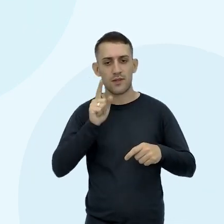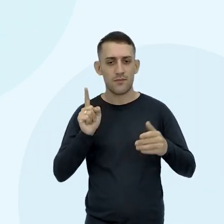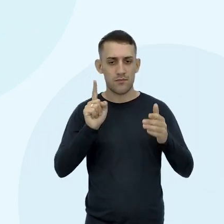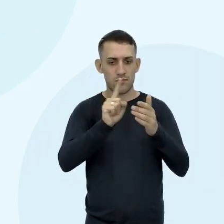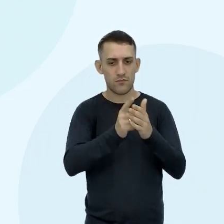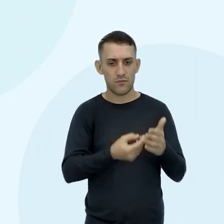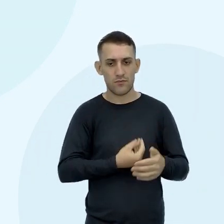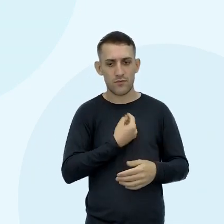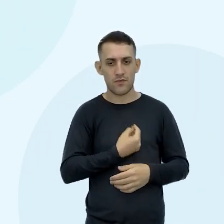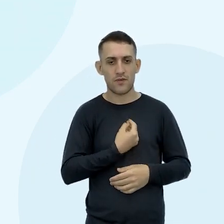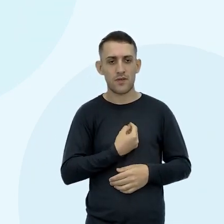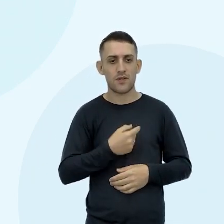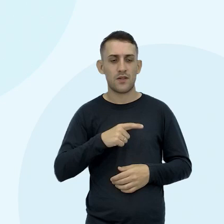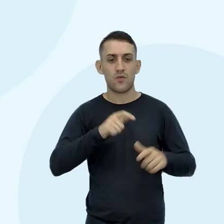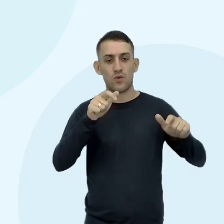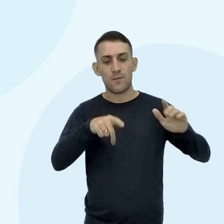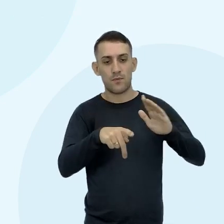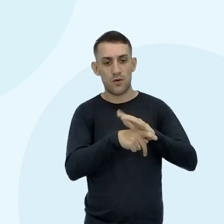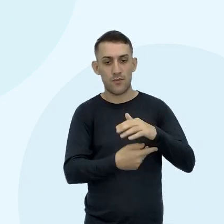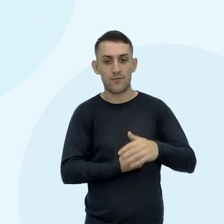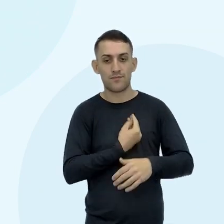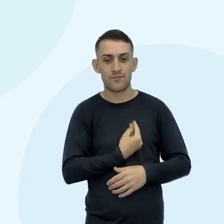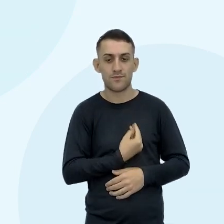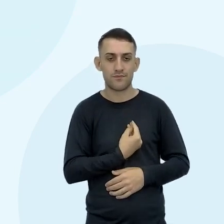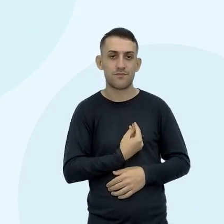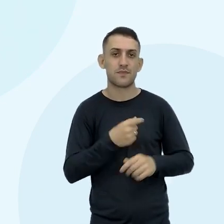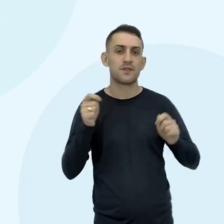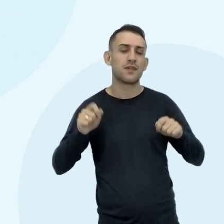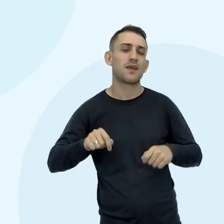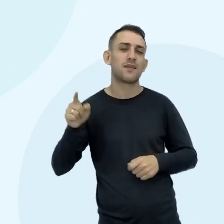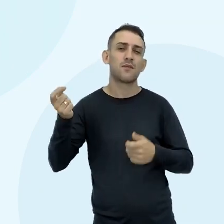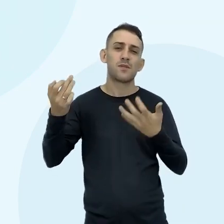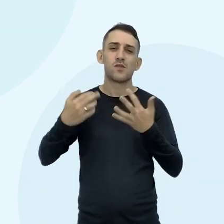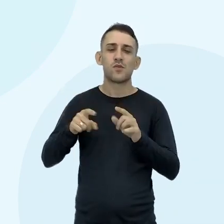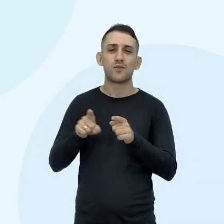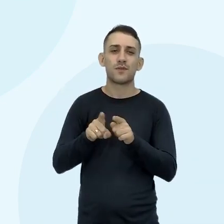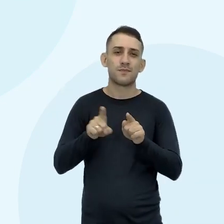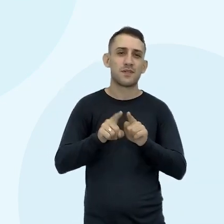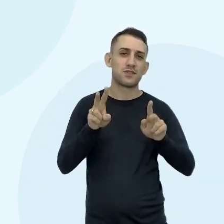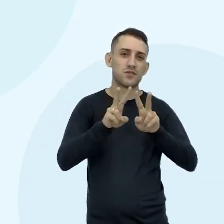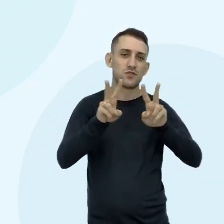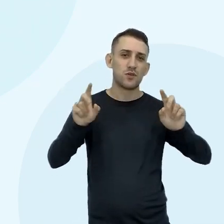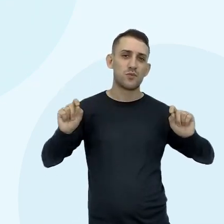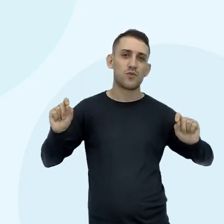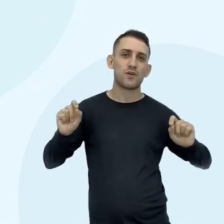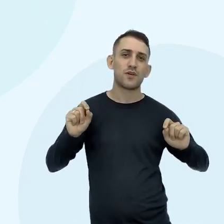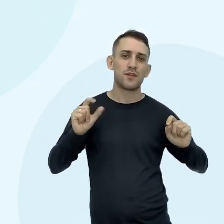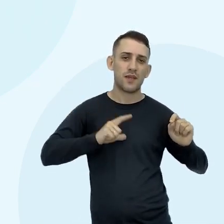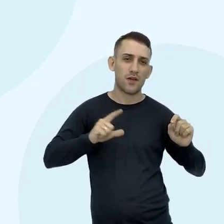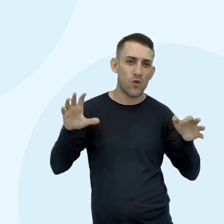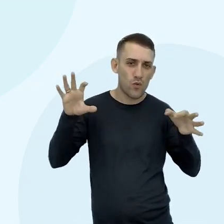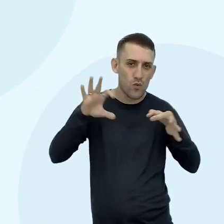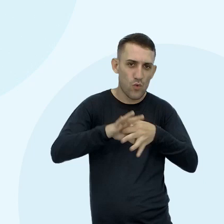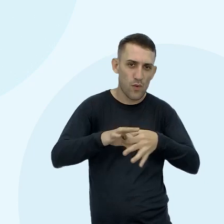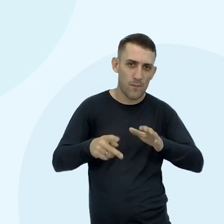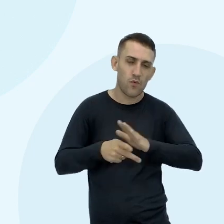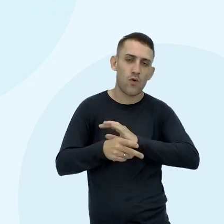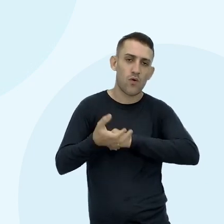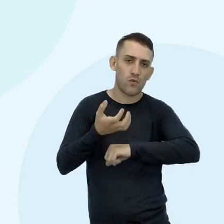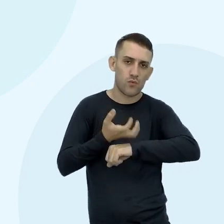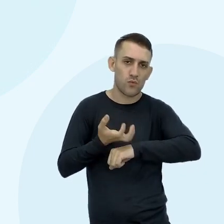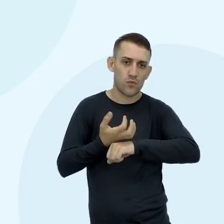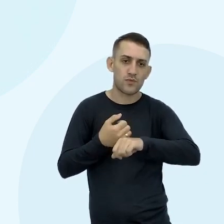Falamos da zona habitável Que também Você comentou No seu componente Também Está interligado Com o componente